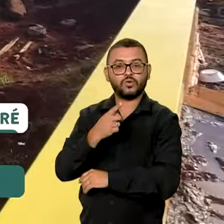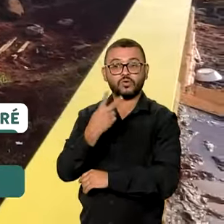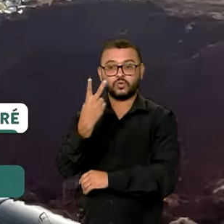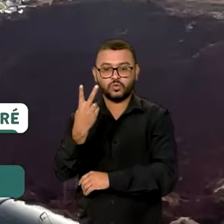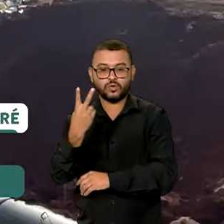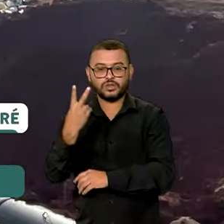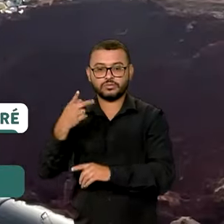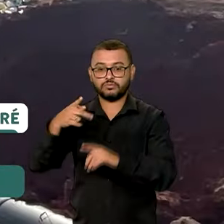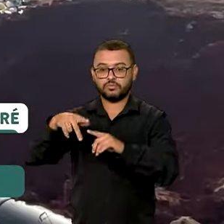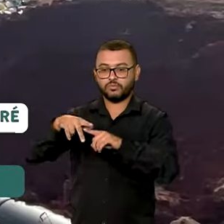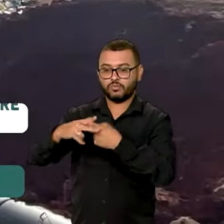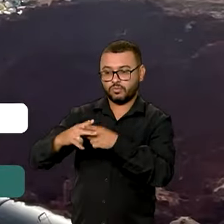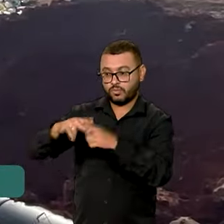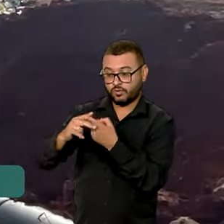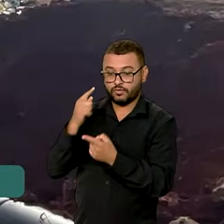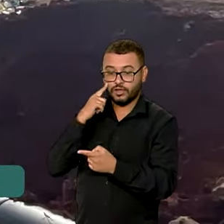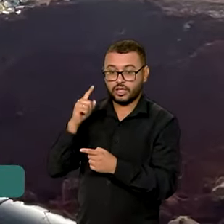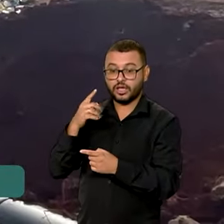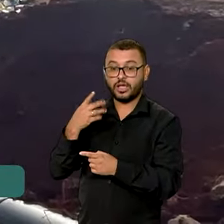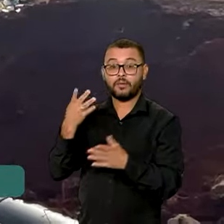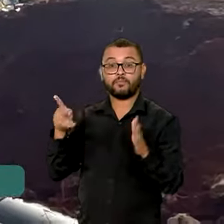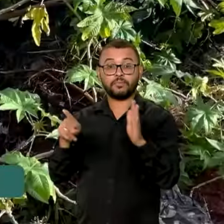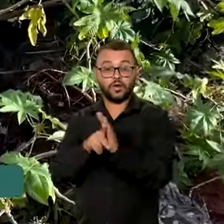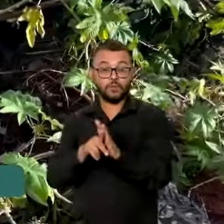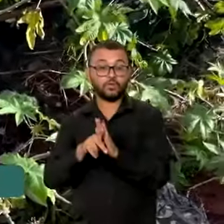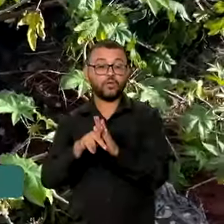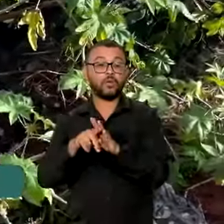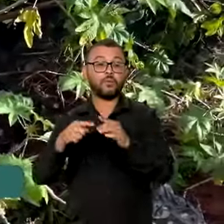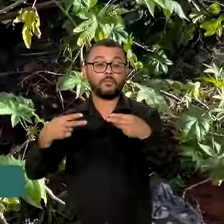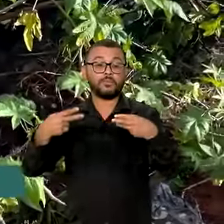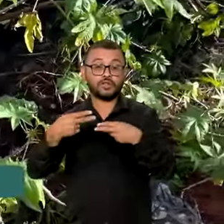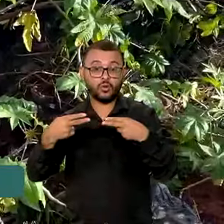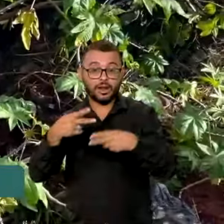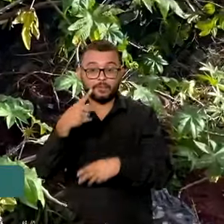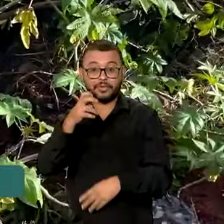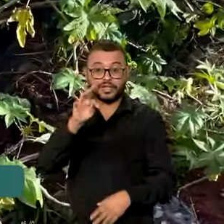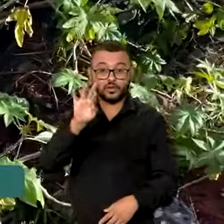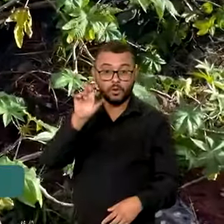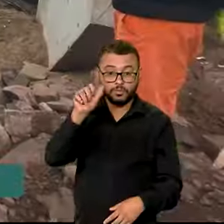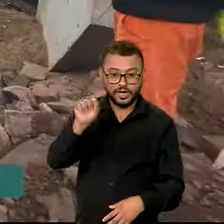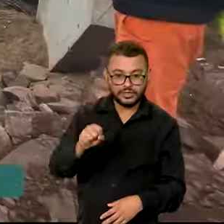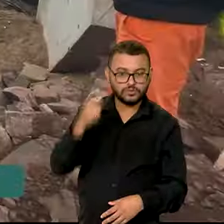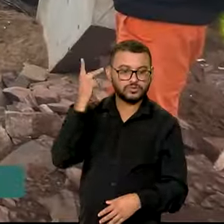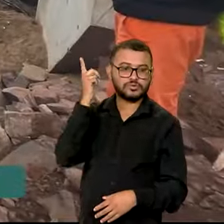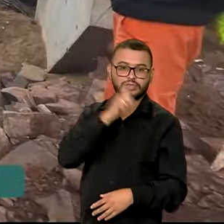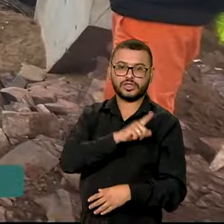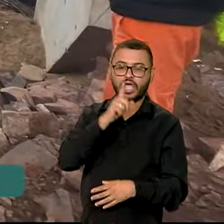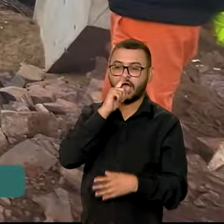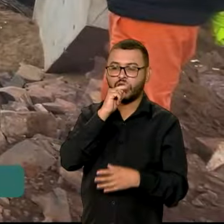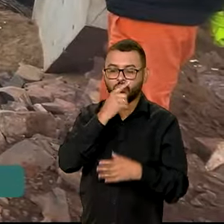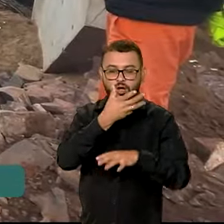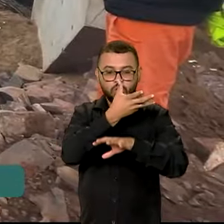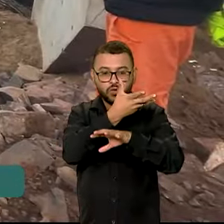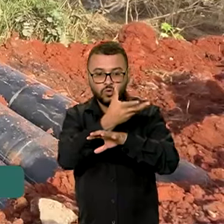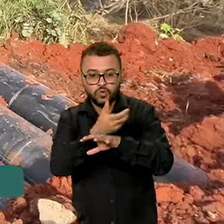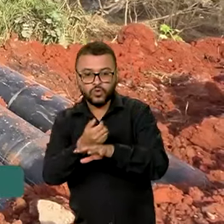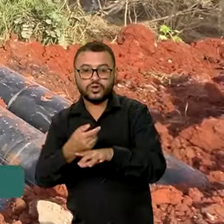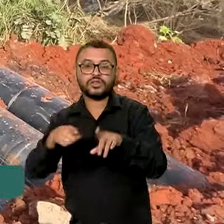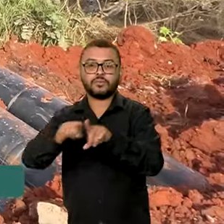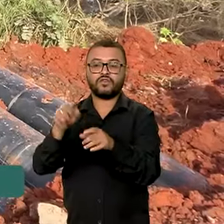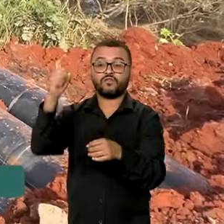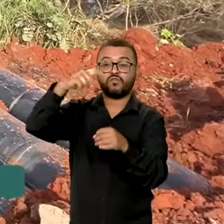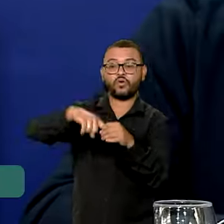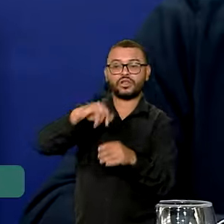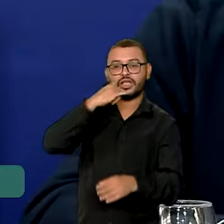foram instaladas nesta terça-feira. A drenagem é fundamental para o completo restabelecimento da energia